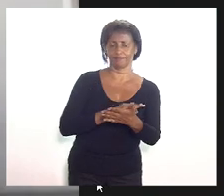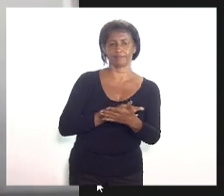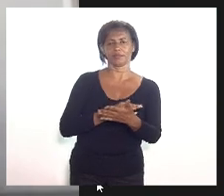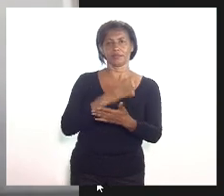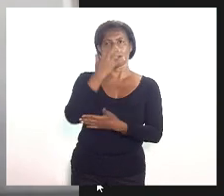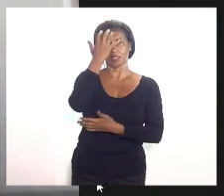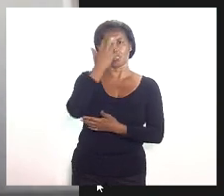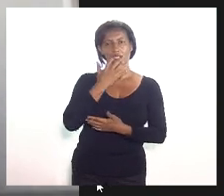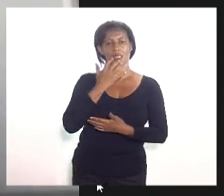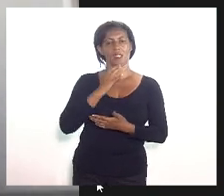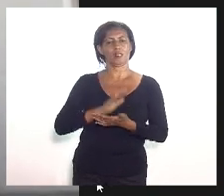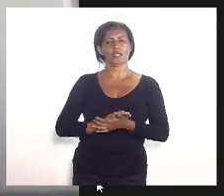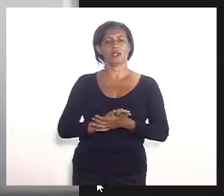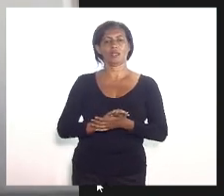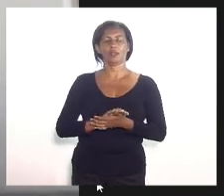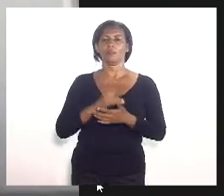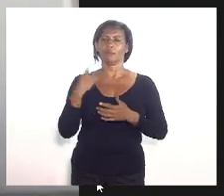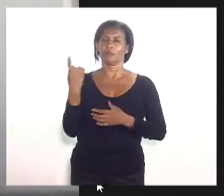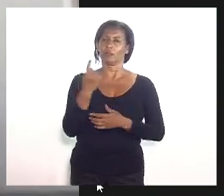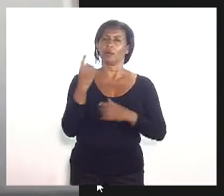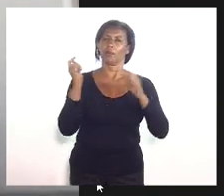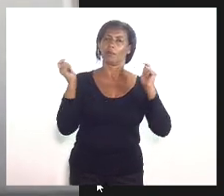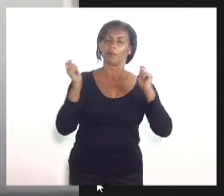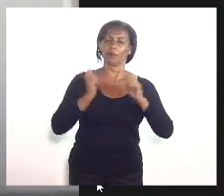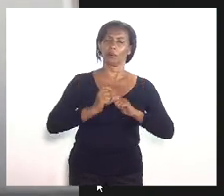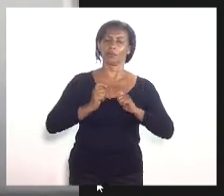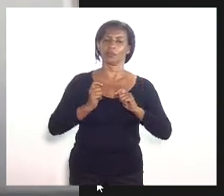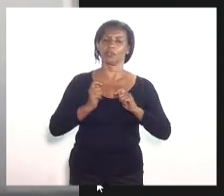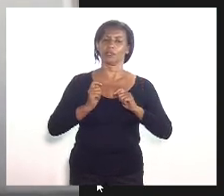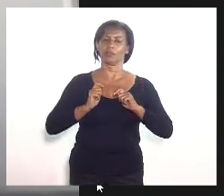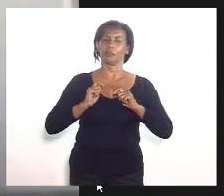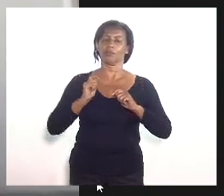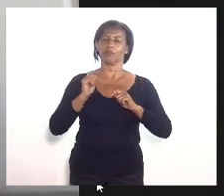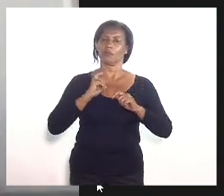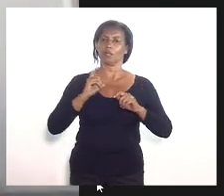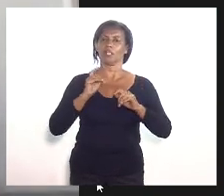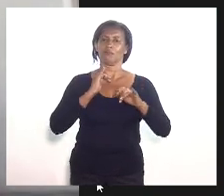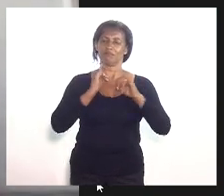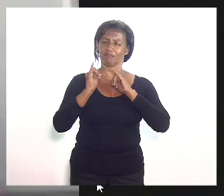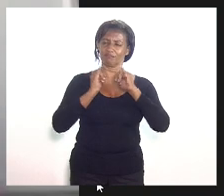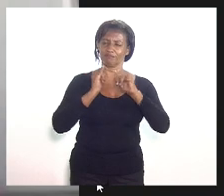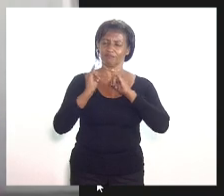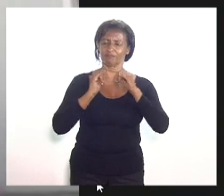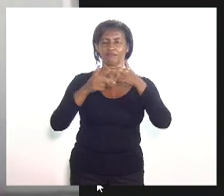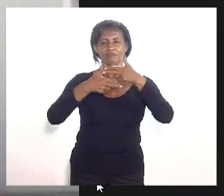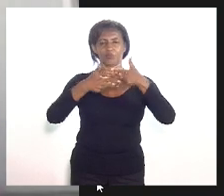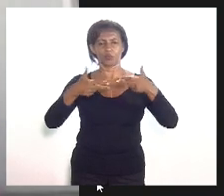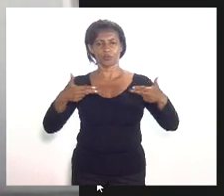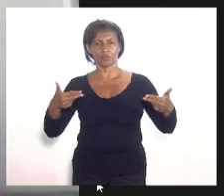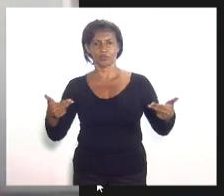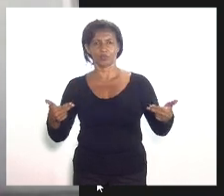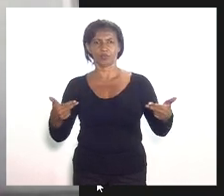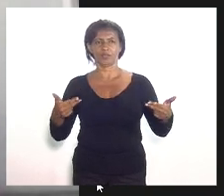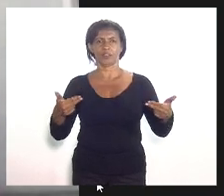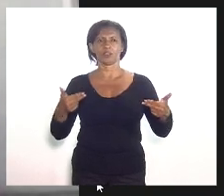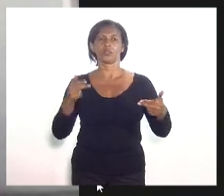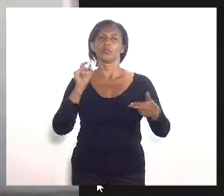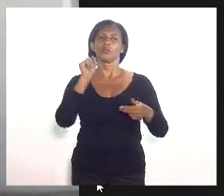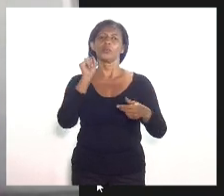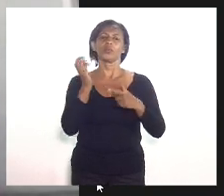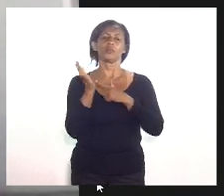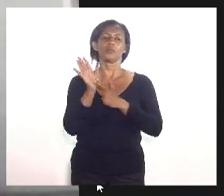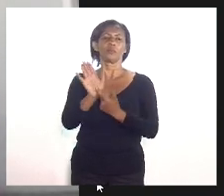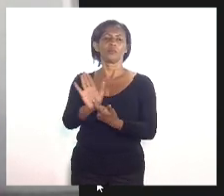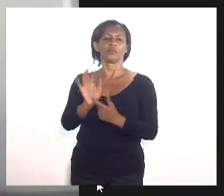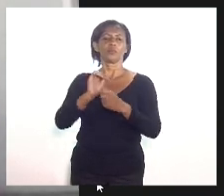célebre para que a gente possa ter aí dados consistentes e qualificados sobre o que representa